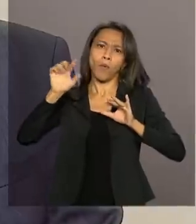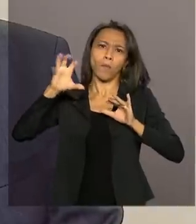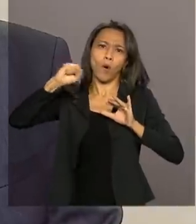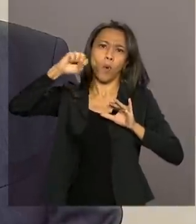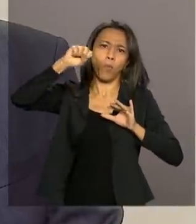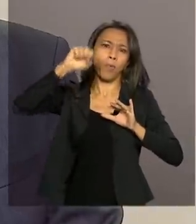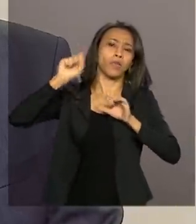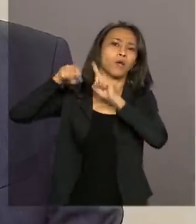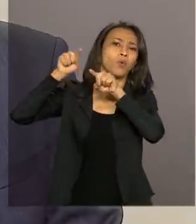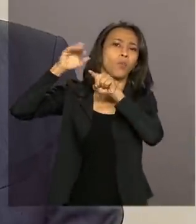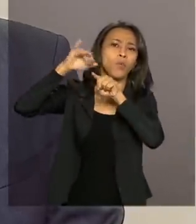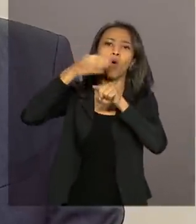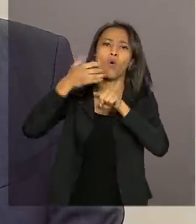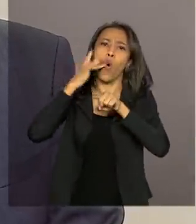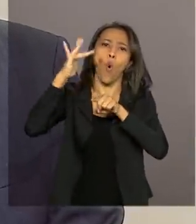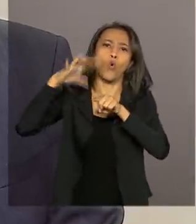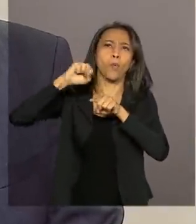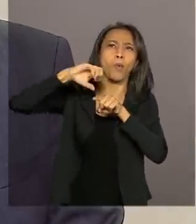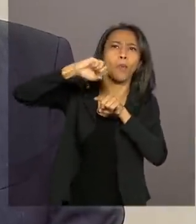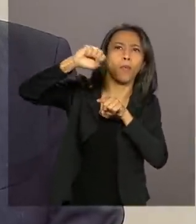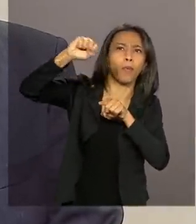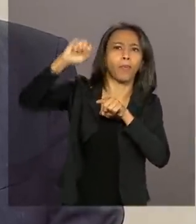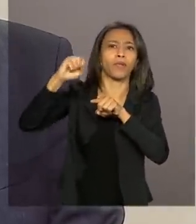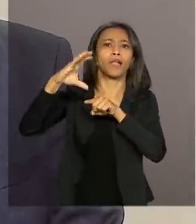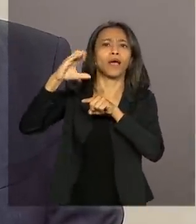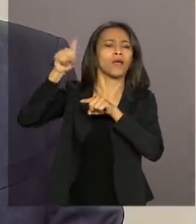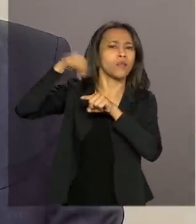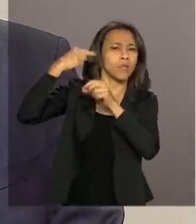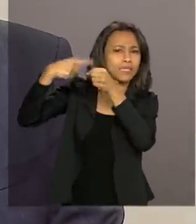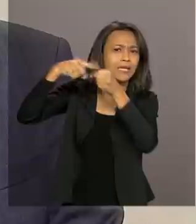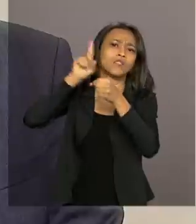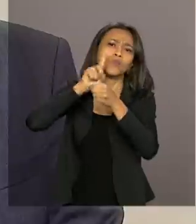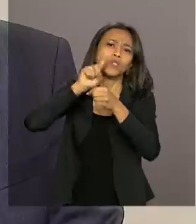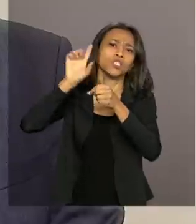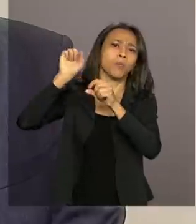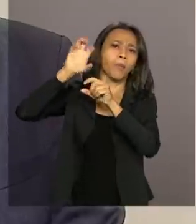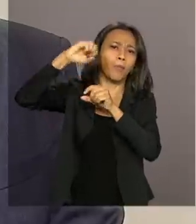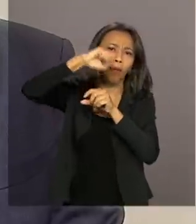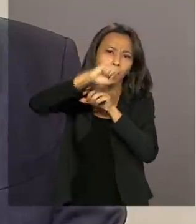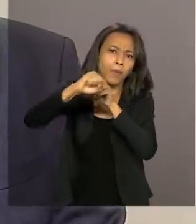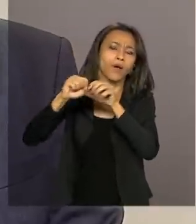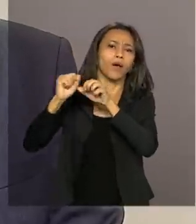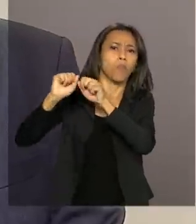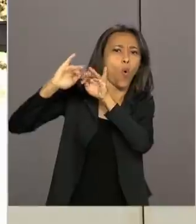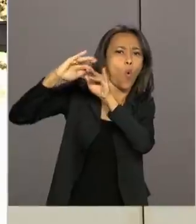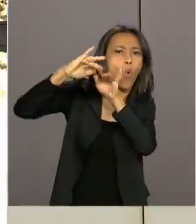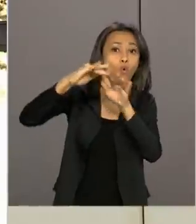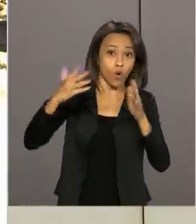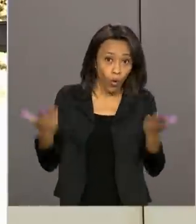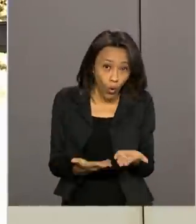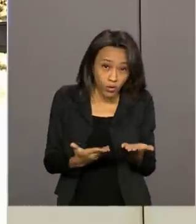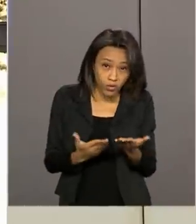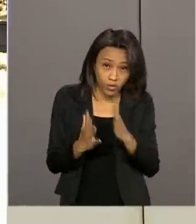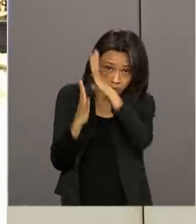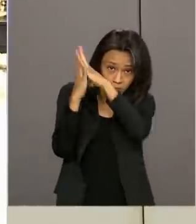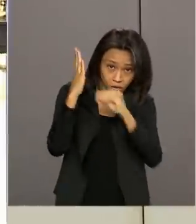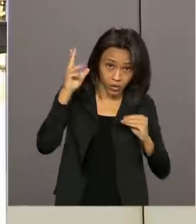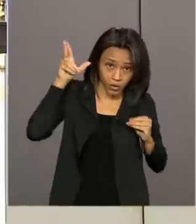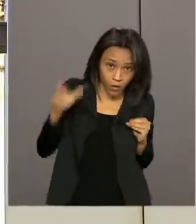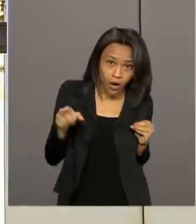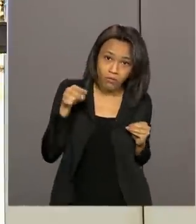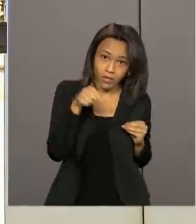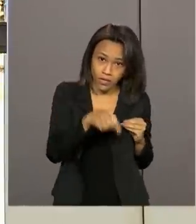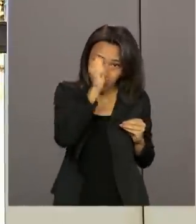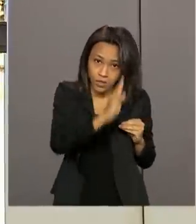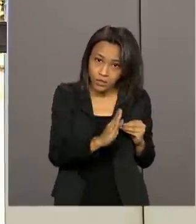Oeste, depois a corrida do ouro, na Califórnia e lá no Alasca, no Yukon, né? Se fosse realizada agora, será que seria feita da